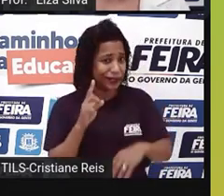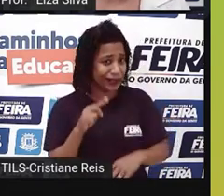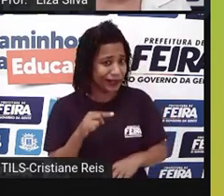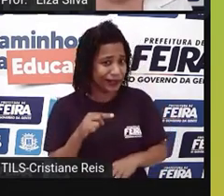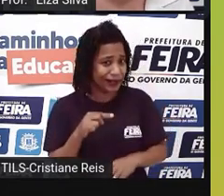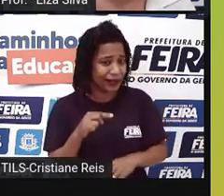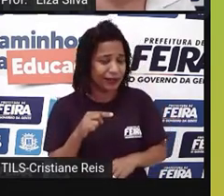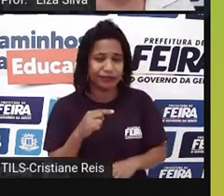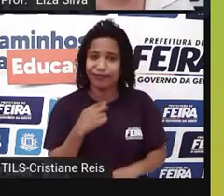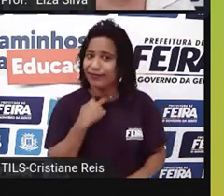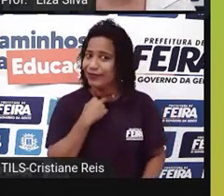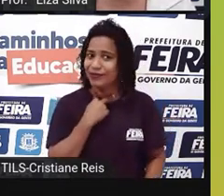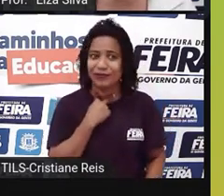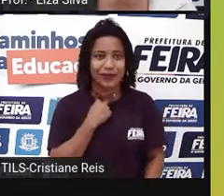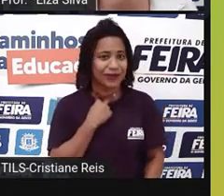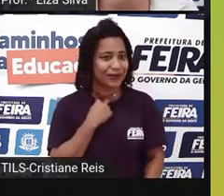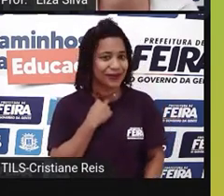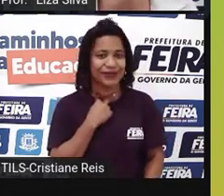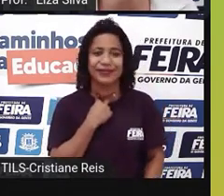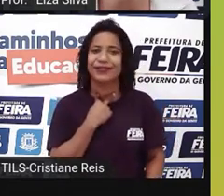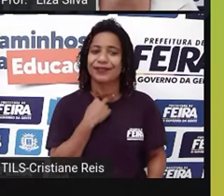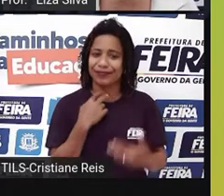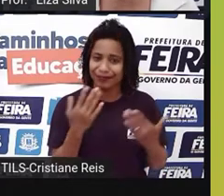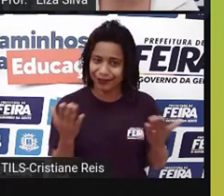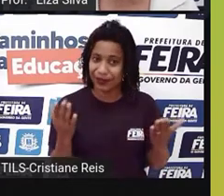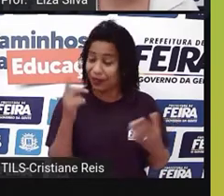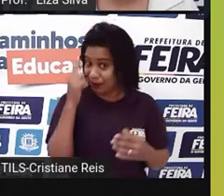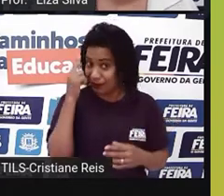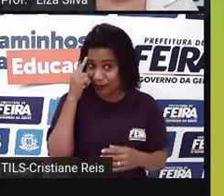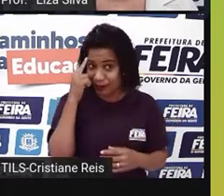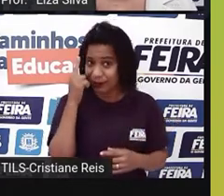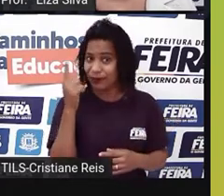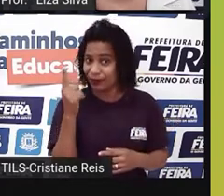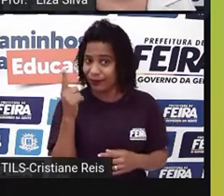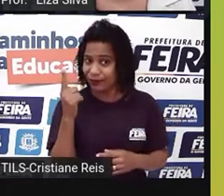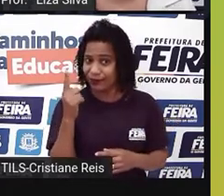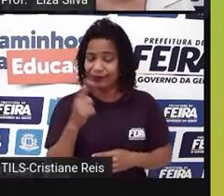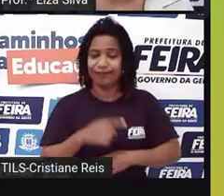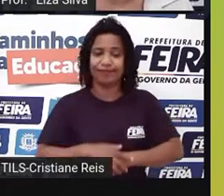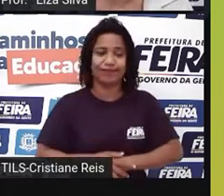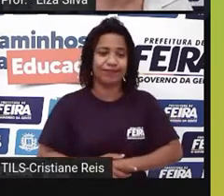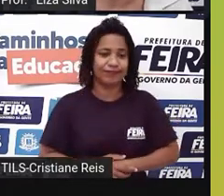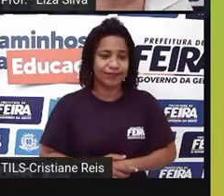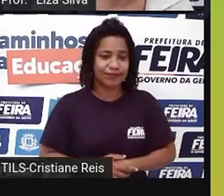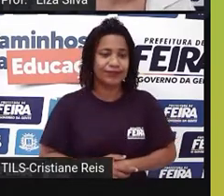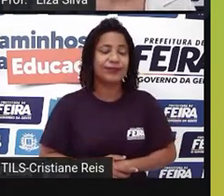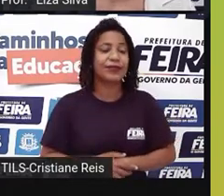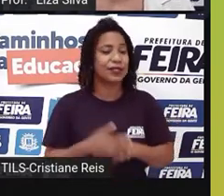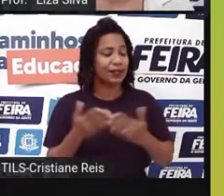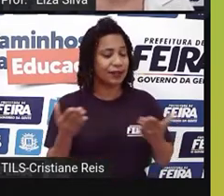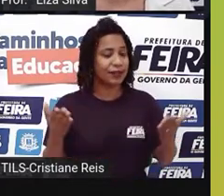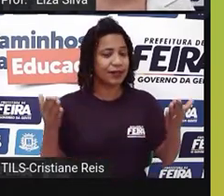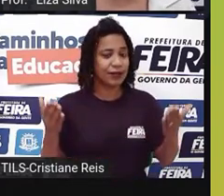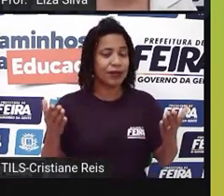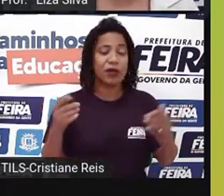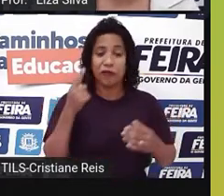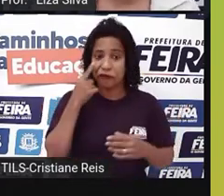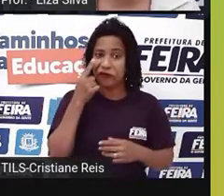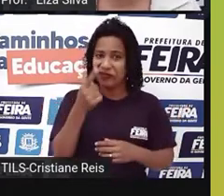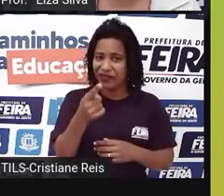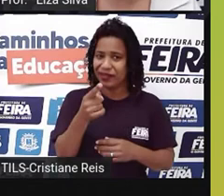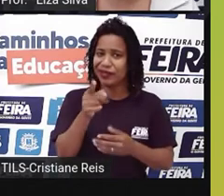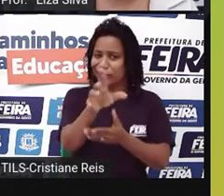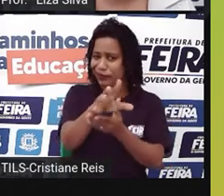empresa. Não é verdade, students? Se ligaram nisso aí? Então, vamos aprender com o John a não repetir